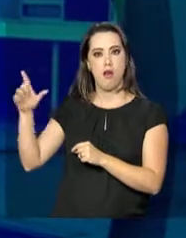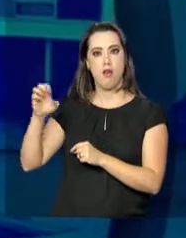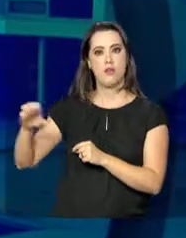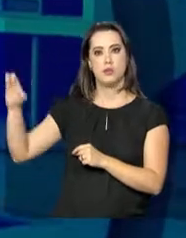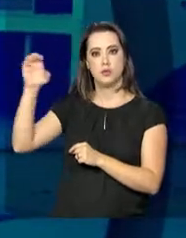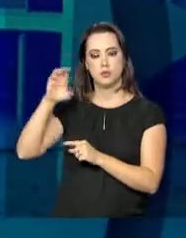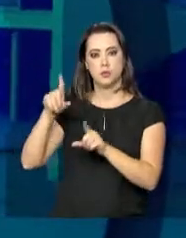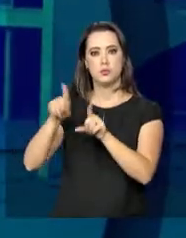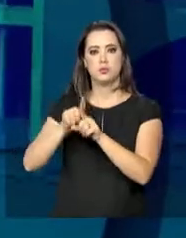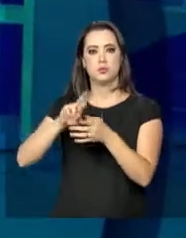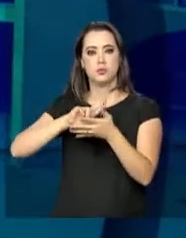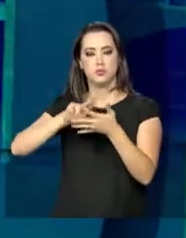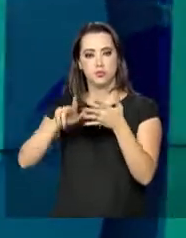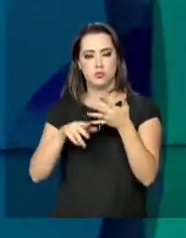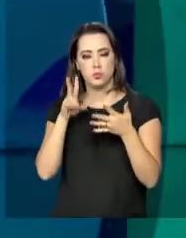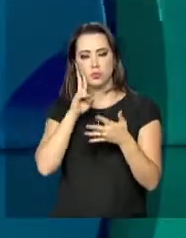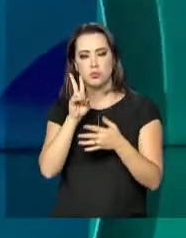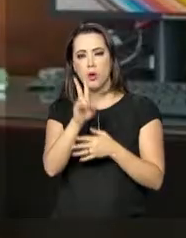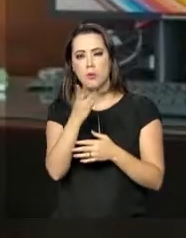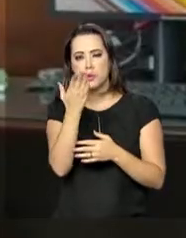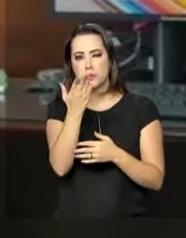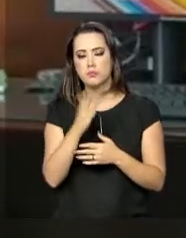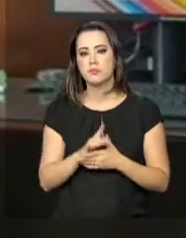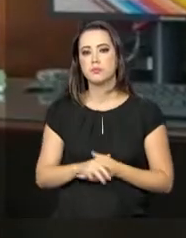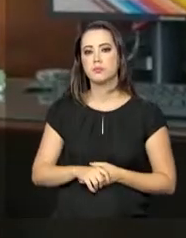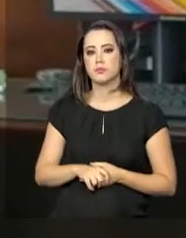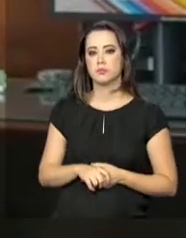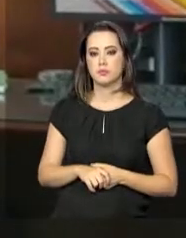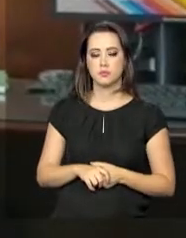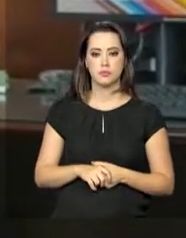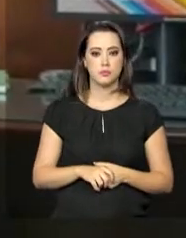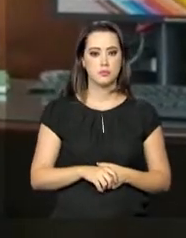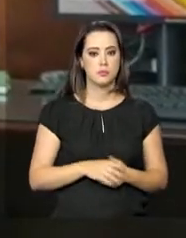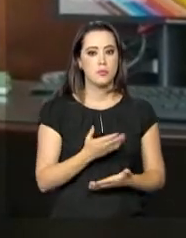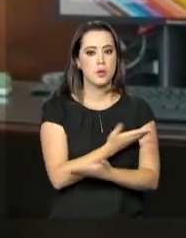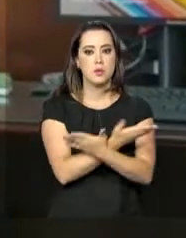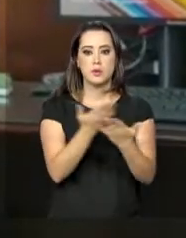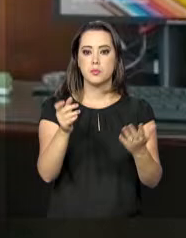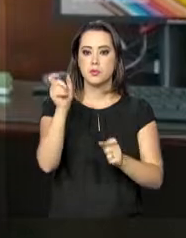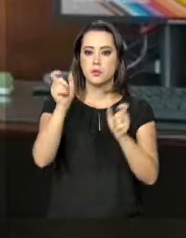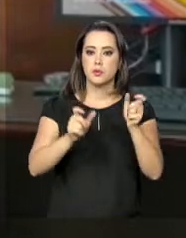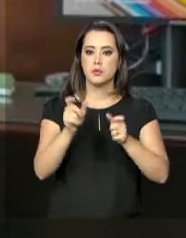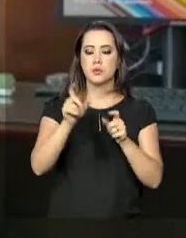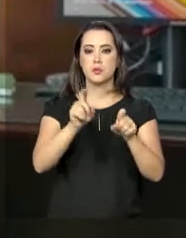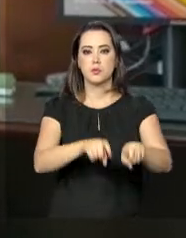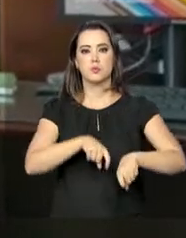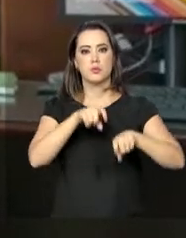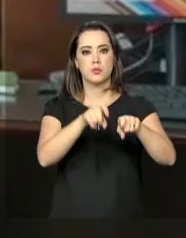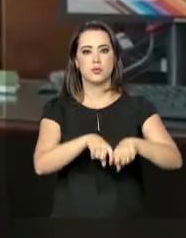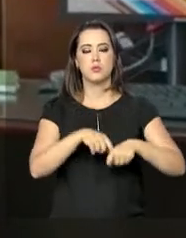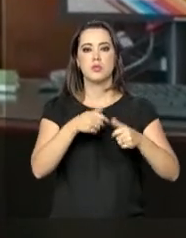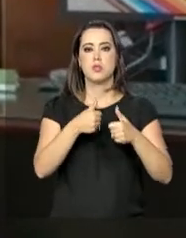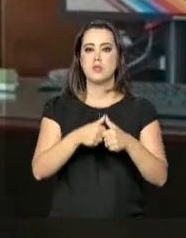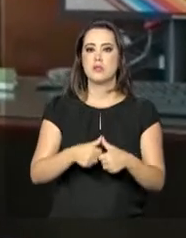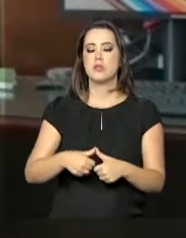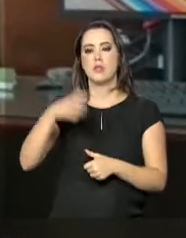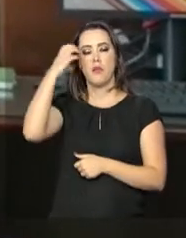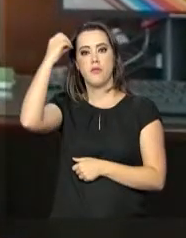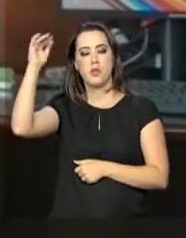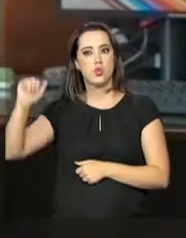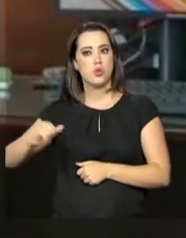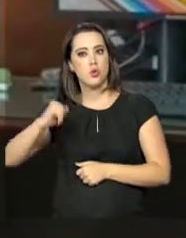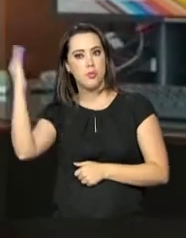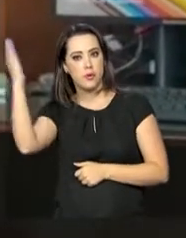redes sociais. Vamos acompanhar. Eu gostaria de pedir a você, produtor, a você que está viajando para o exterior,